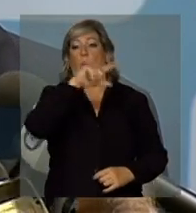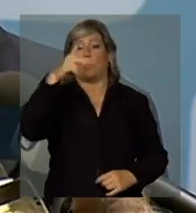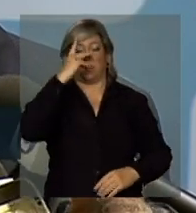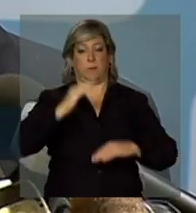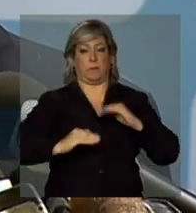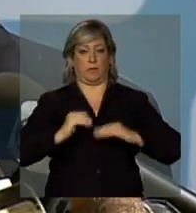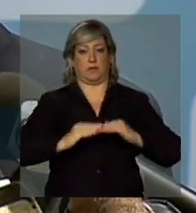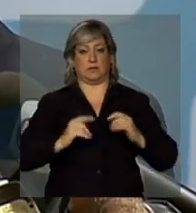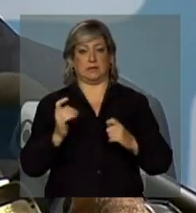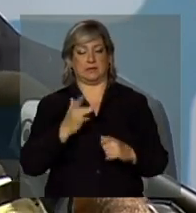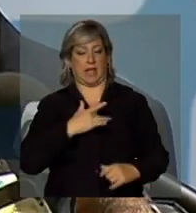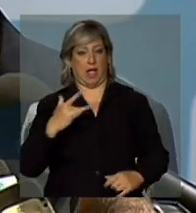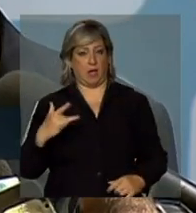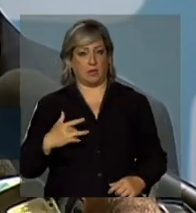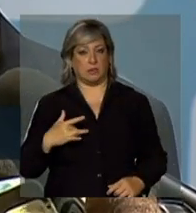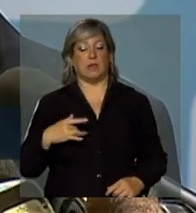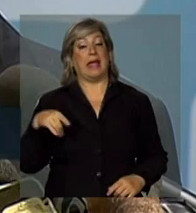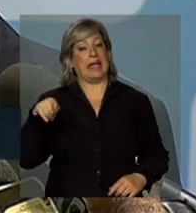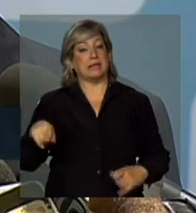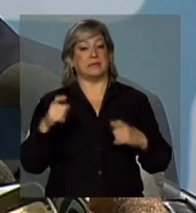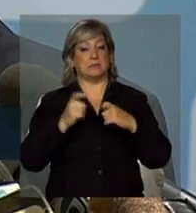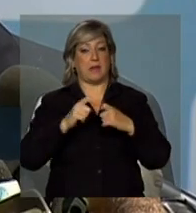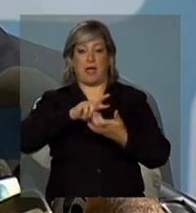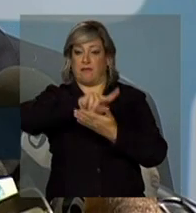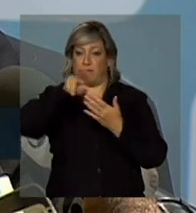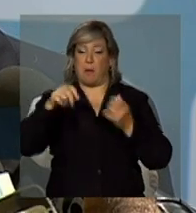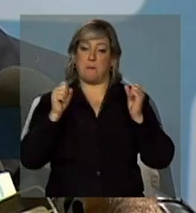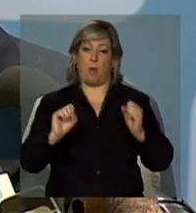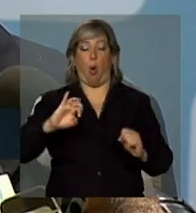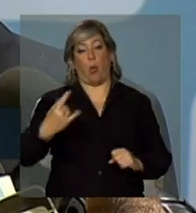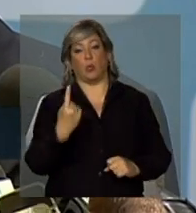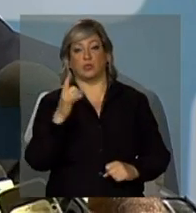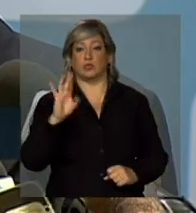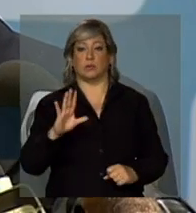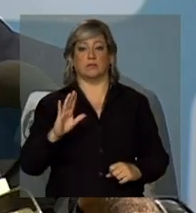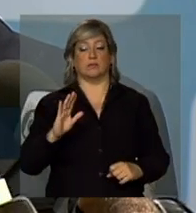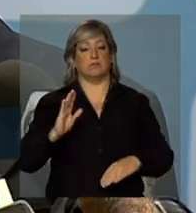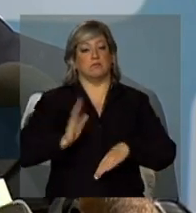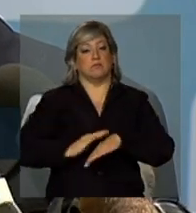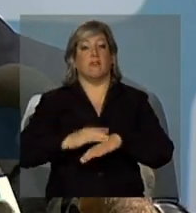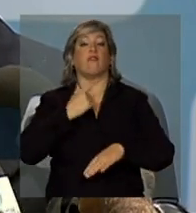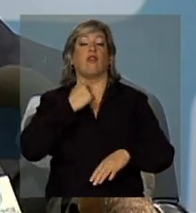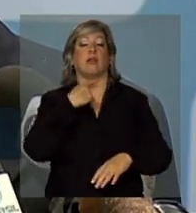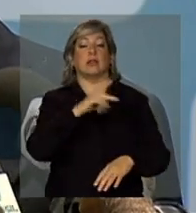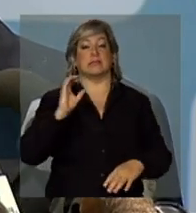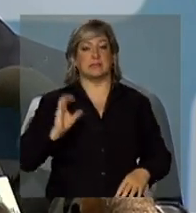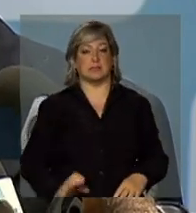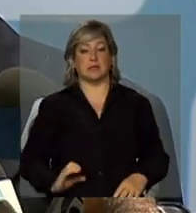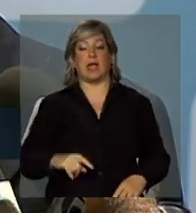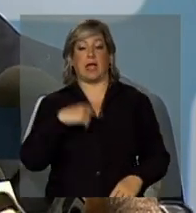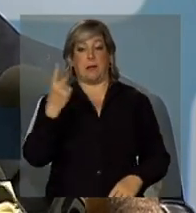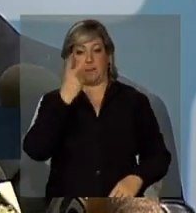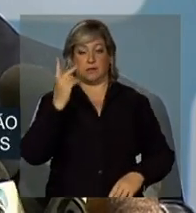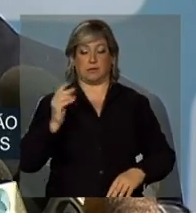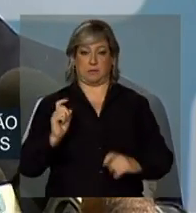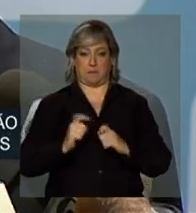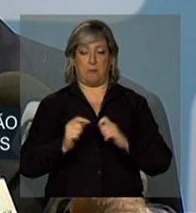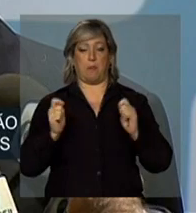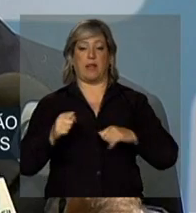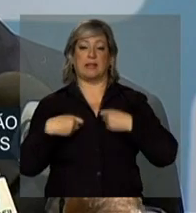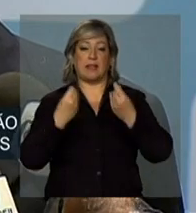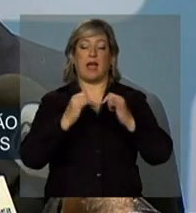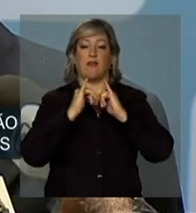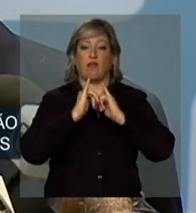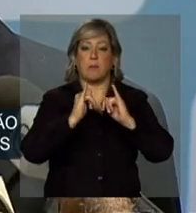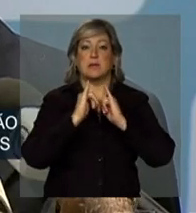profissional de saúde pode, inclusive, trocar e-mails com esse paciente através do portal. O profissional de saúde pode dar novas orientações, pode colocar